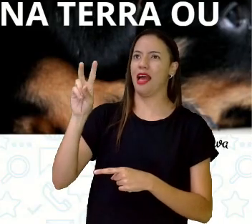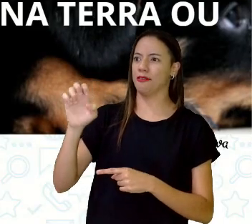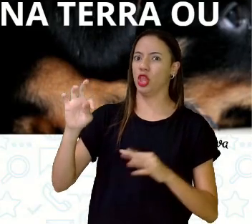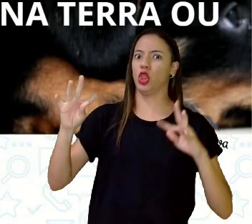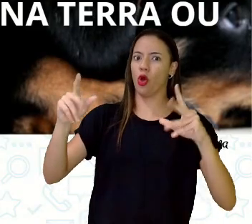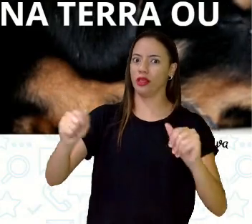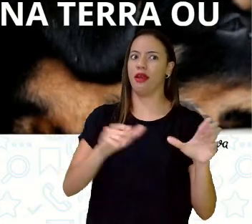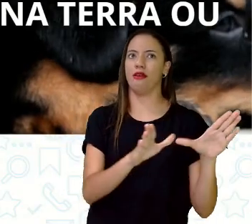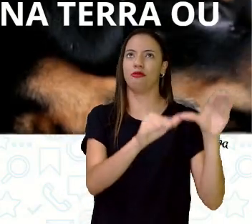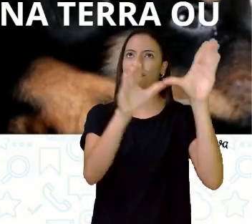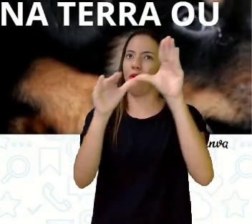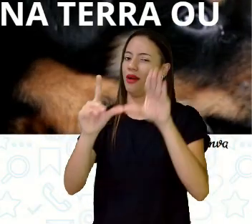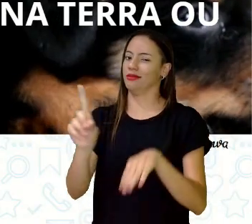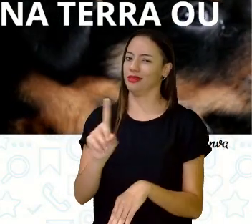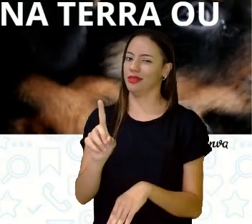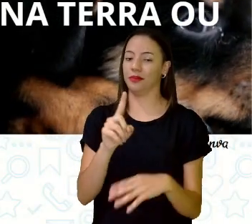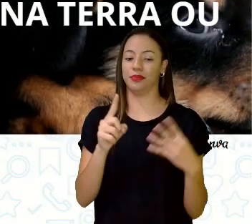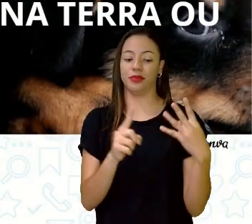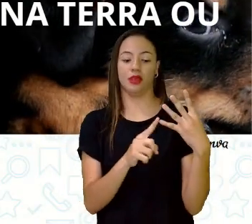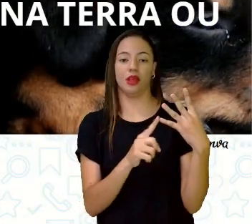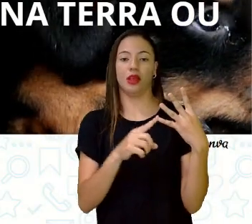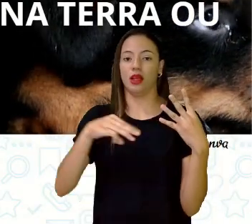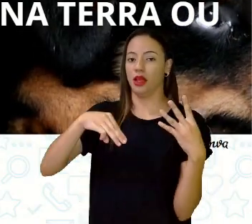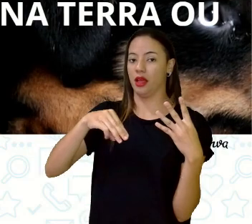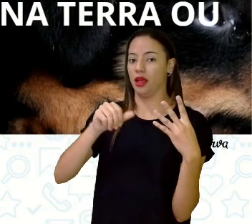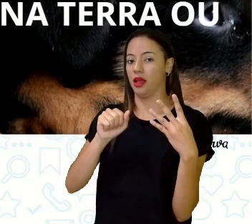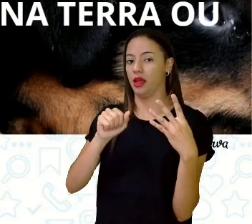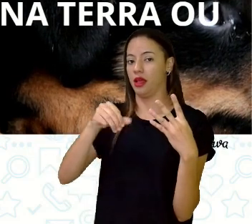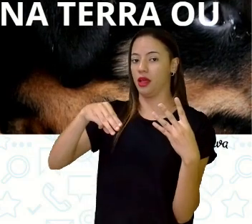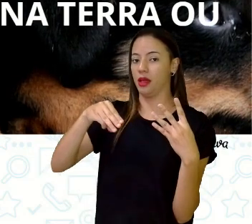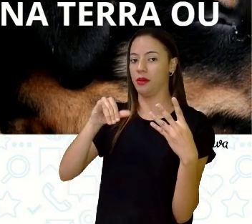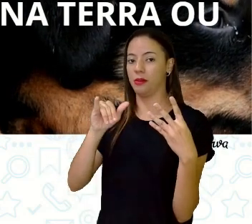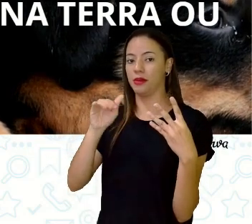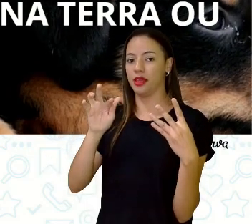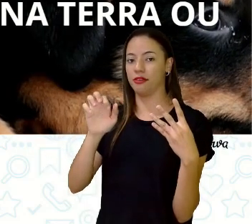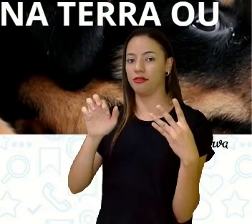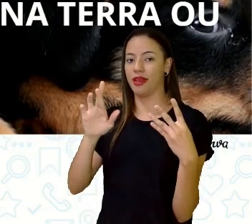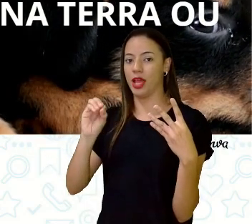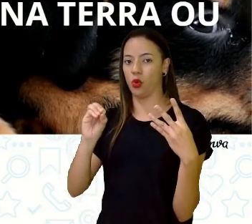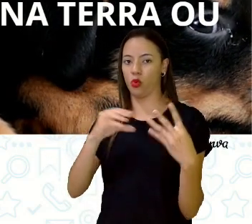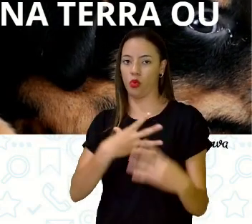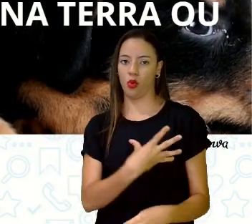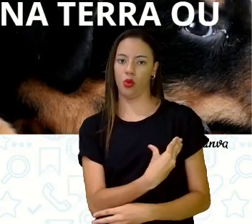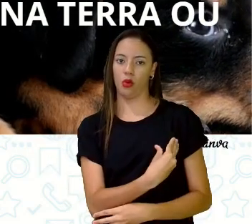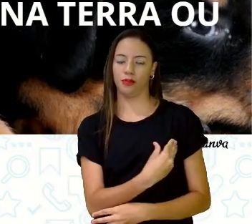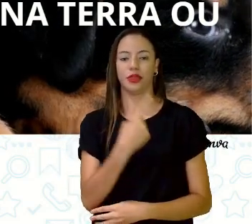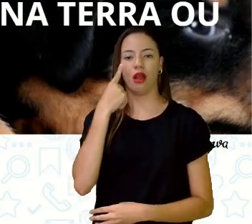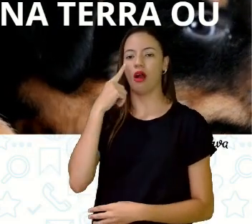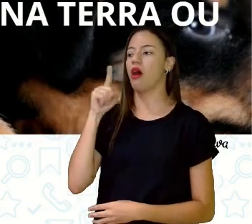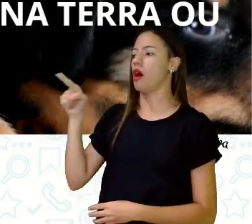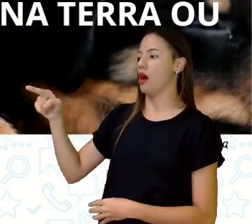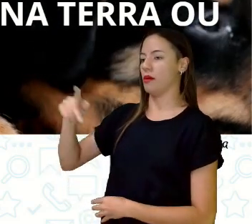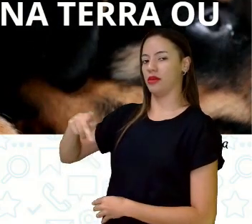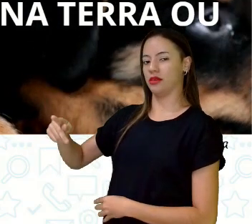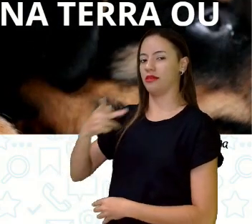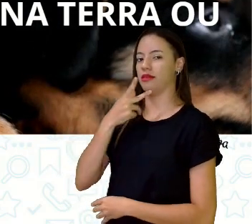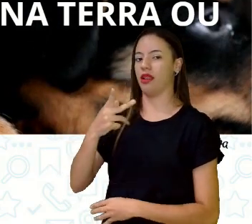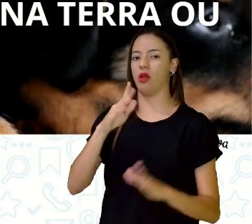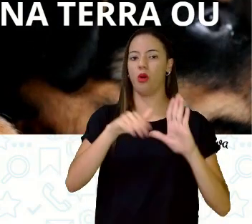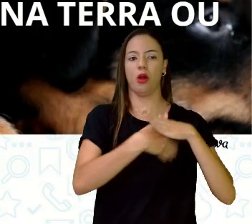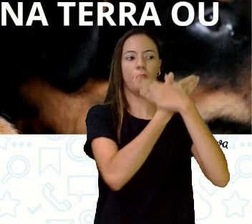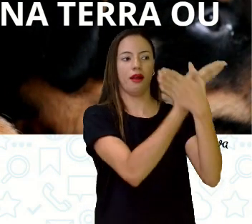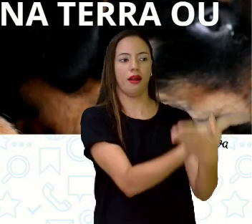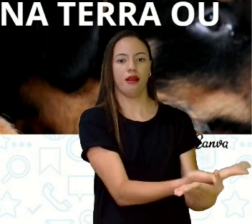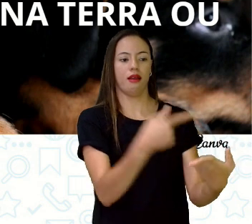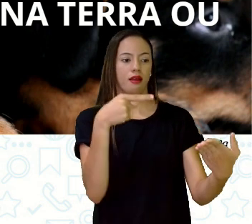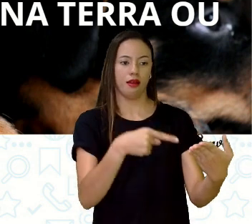Mamíferos. Olha aí que a professora Abigail falou sobre a baleia, né? Que a gente confunde com o peixe. Ela é um